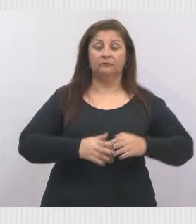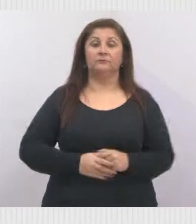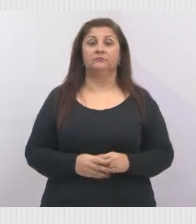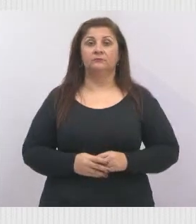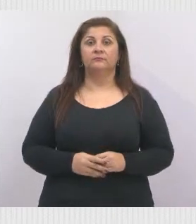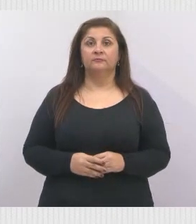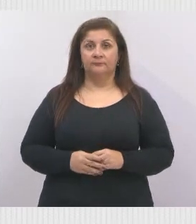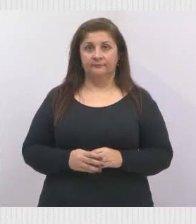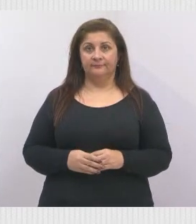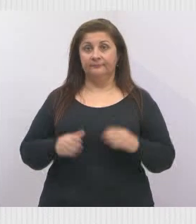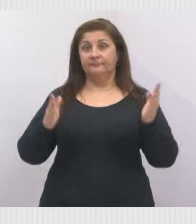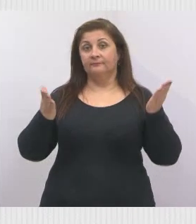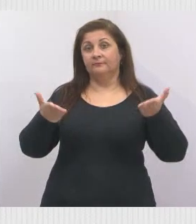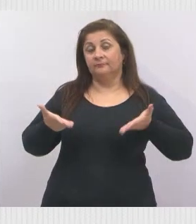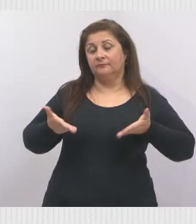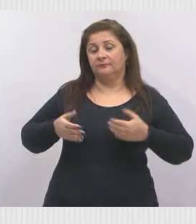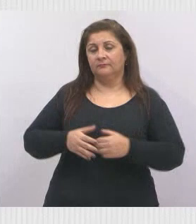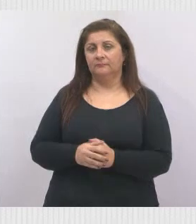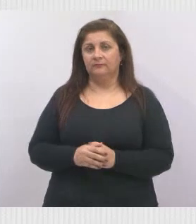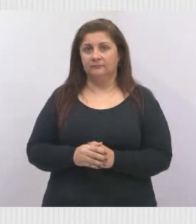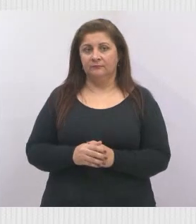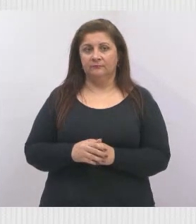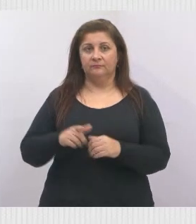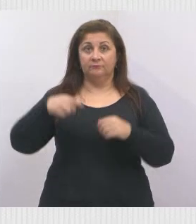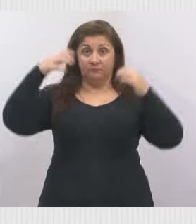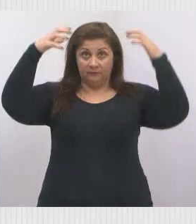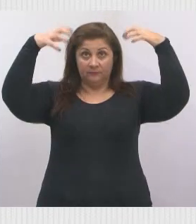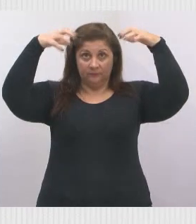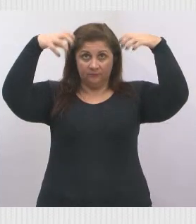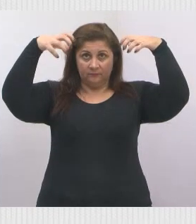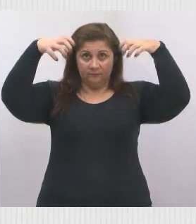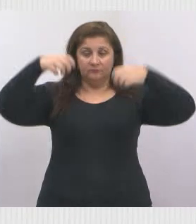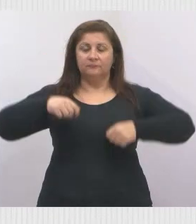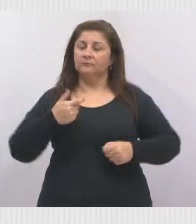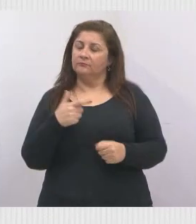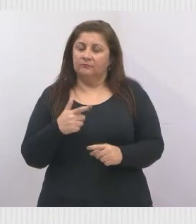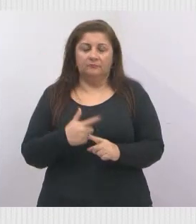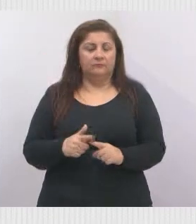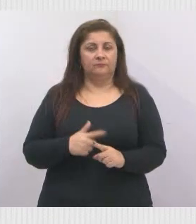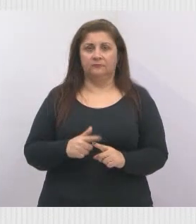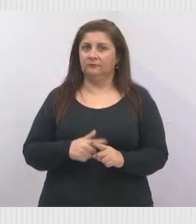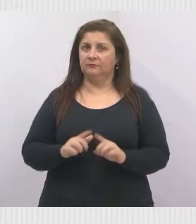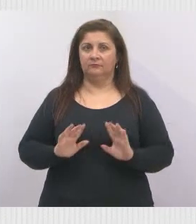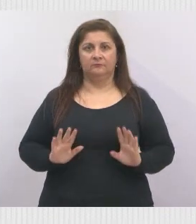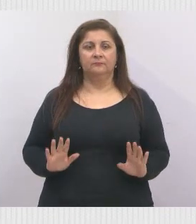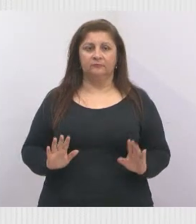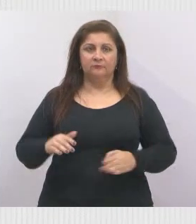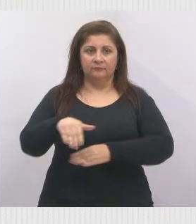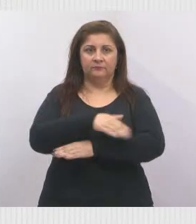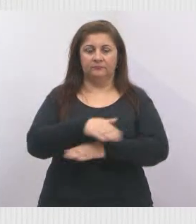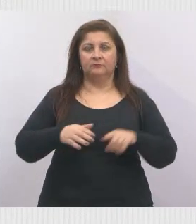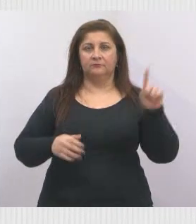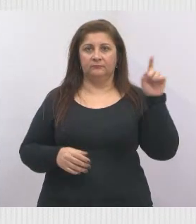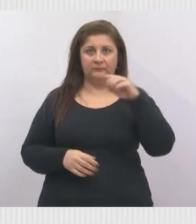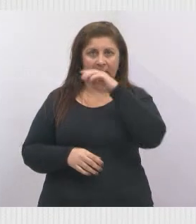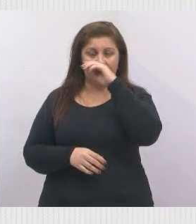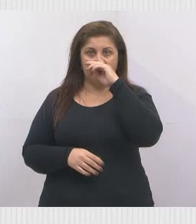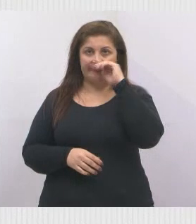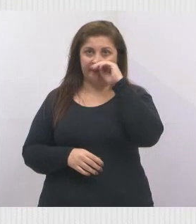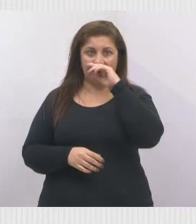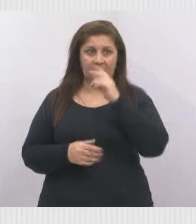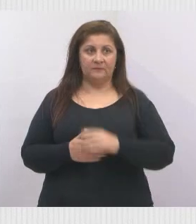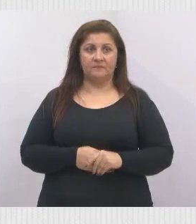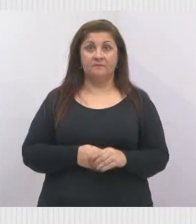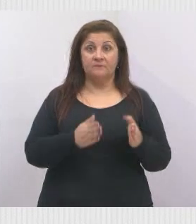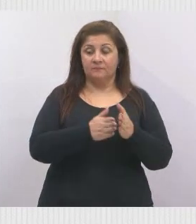agora, com a chuva, esperamos que não haja mais problema na Rua Barbosa ali, ao